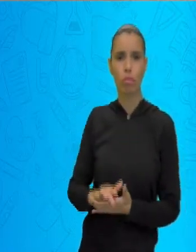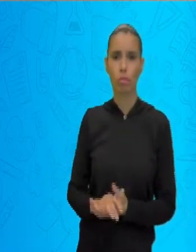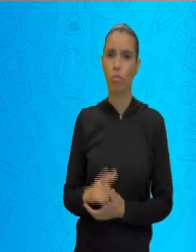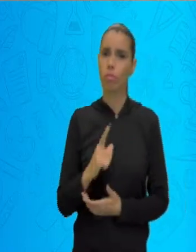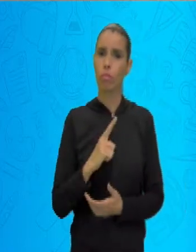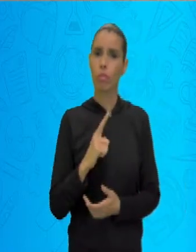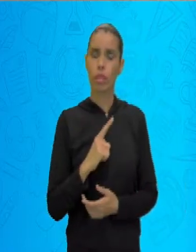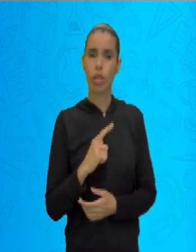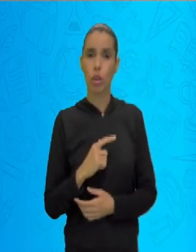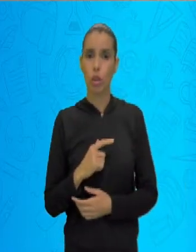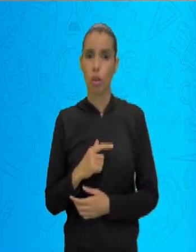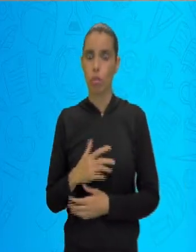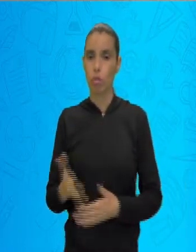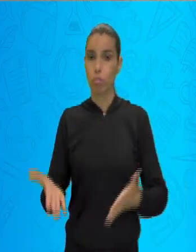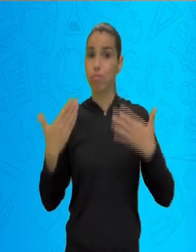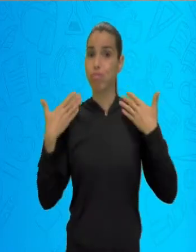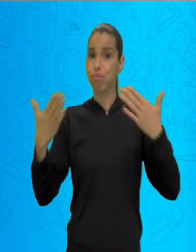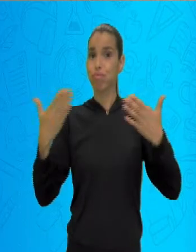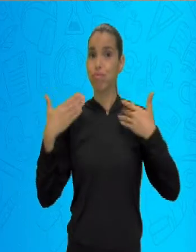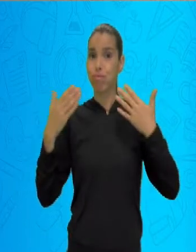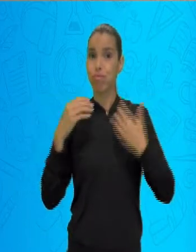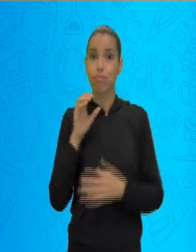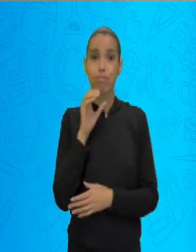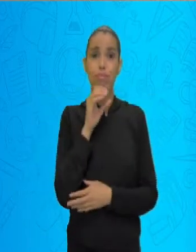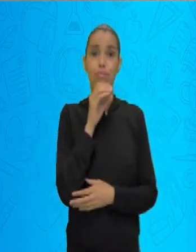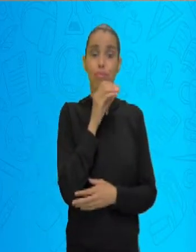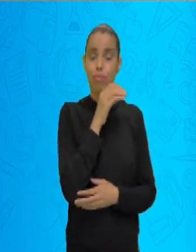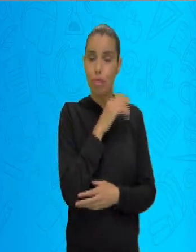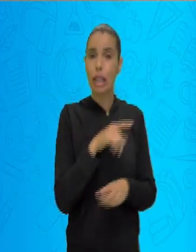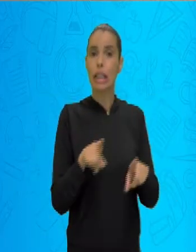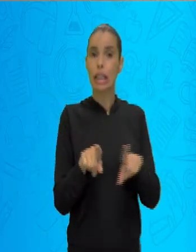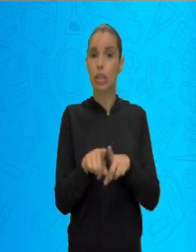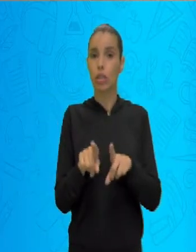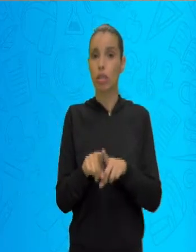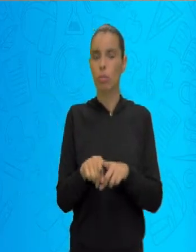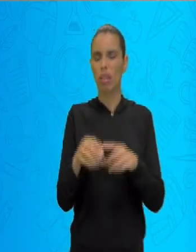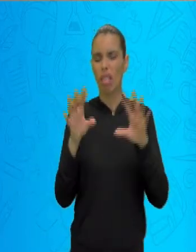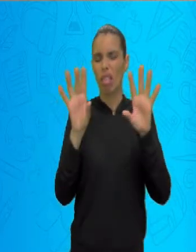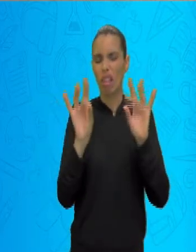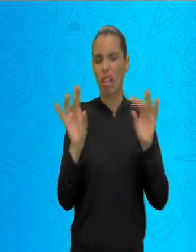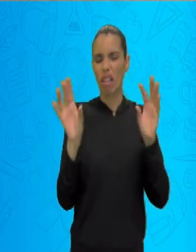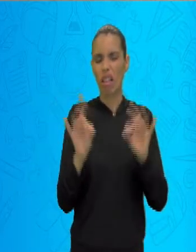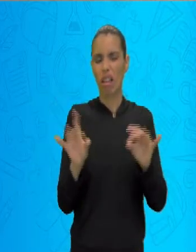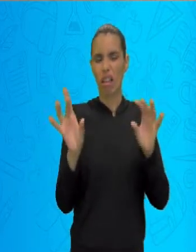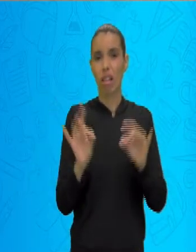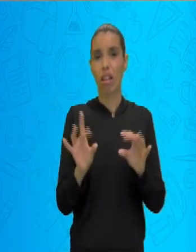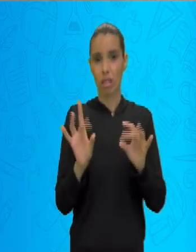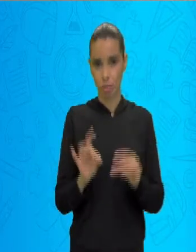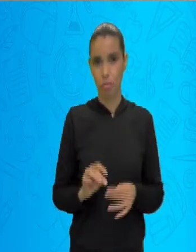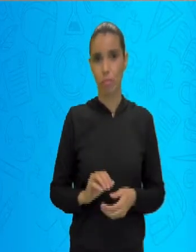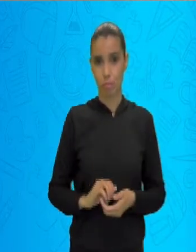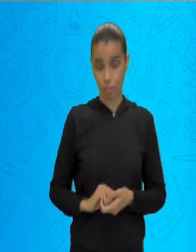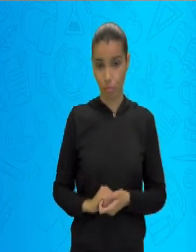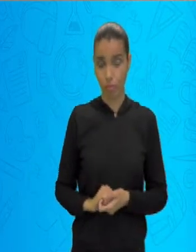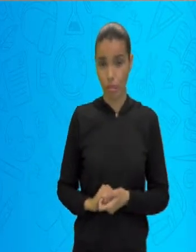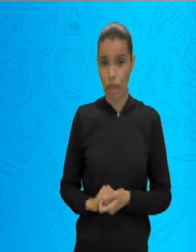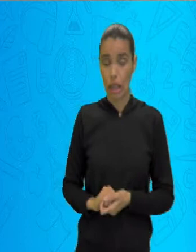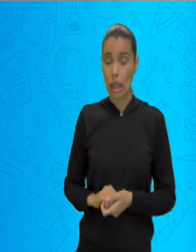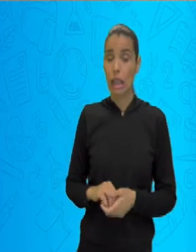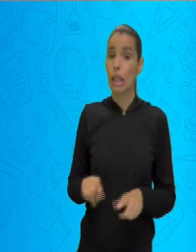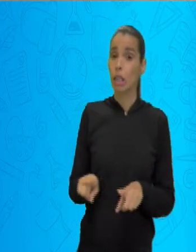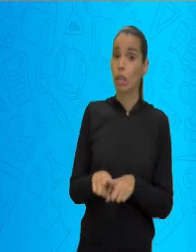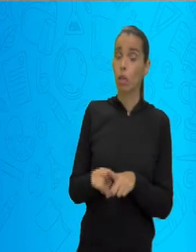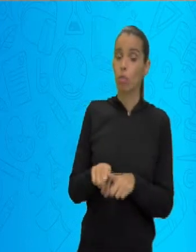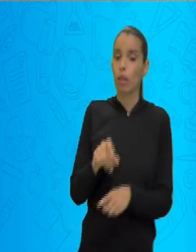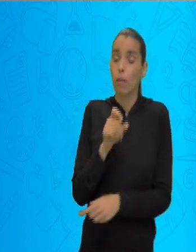verão quente e úmido inverno com temperaturas mais amenas